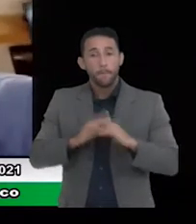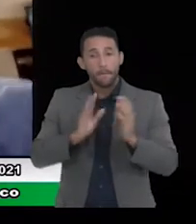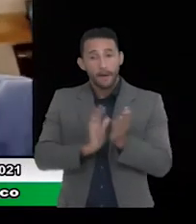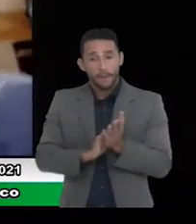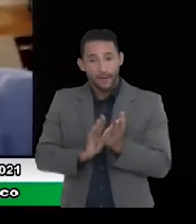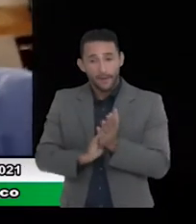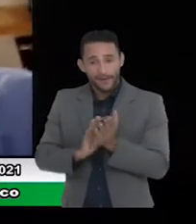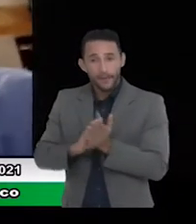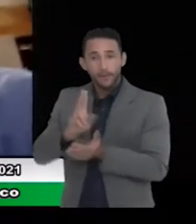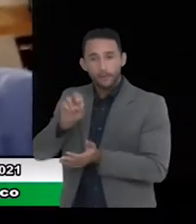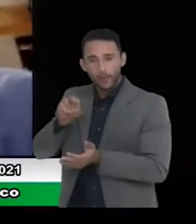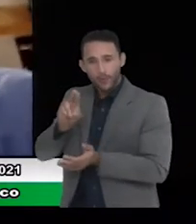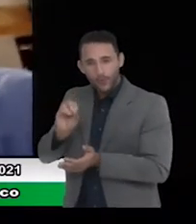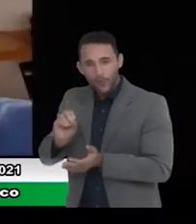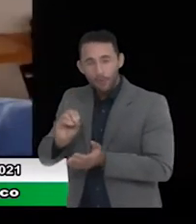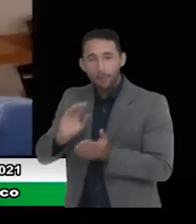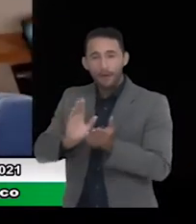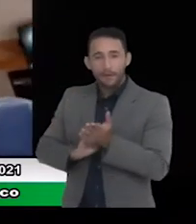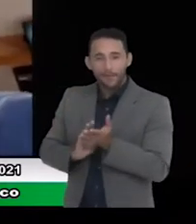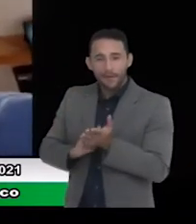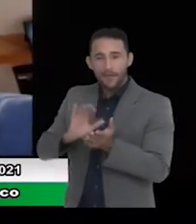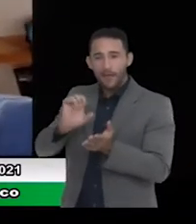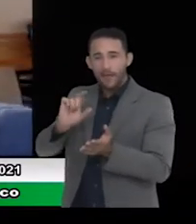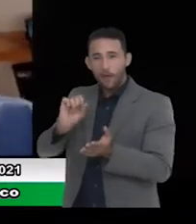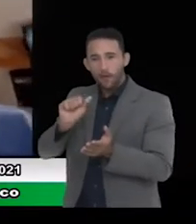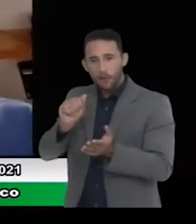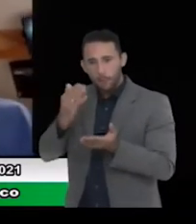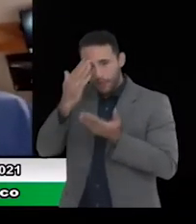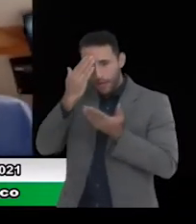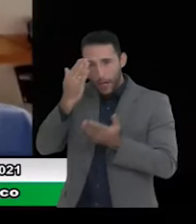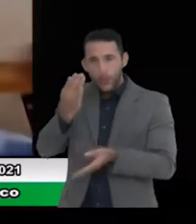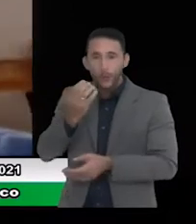Bruno parabéns Elza eu agradeço a oportunidade